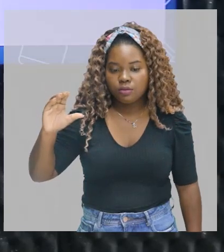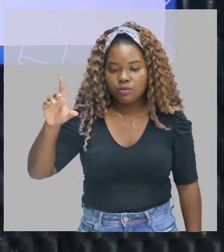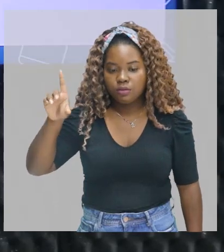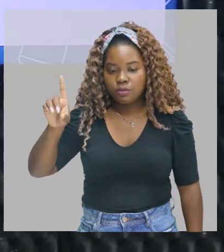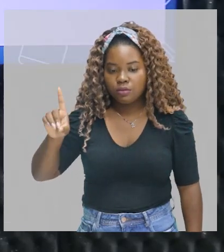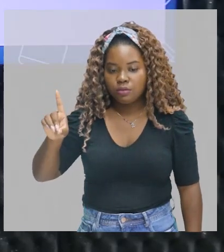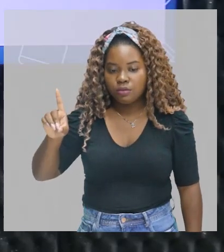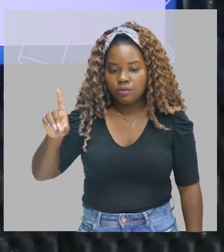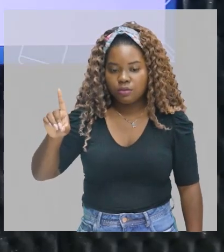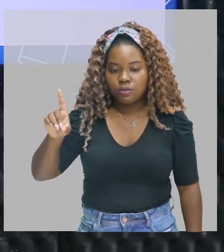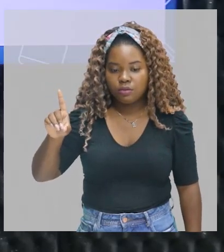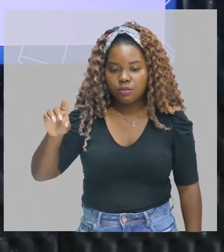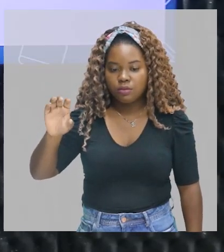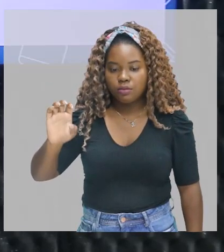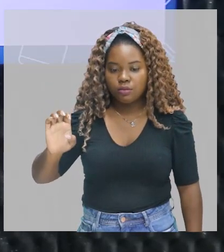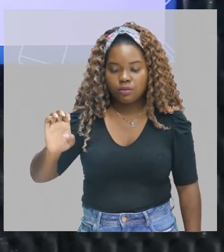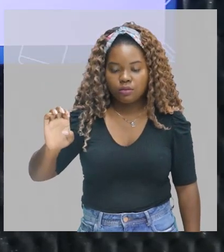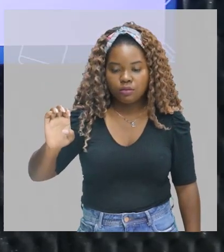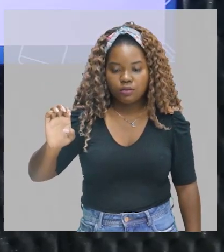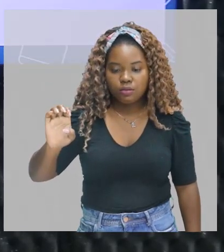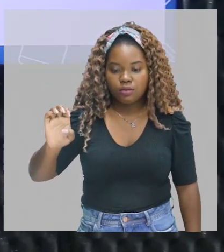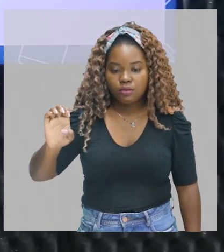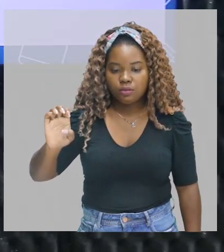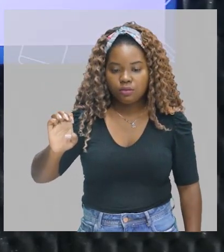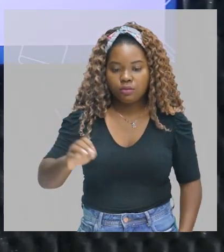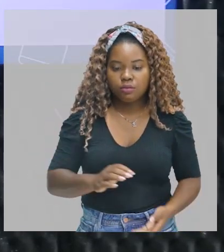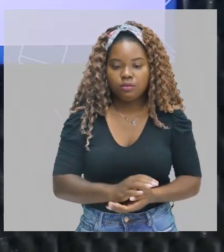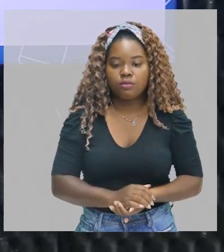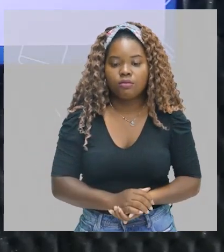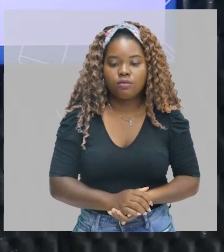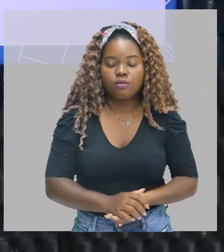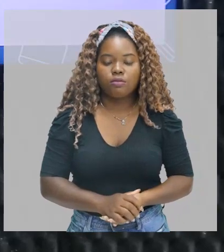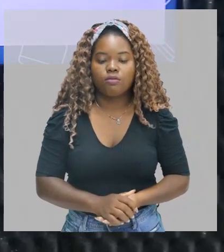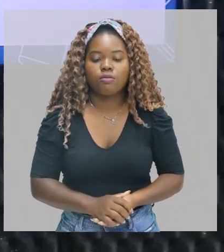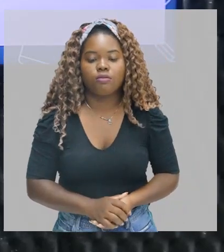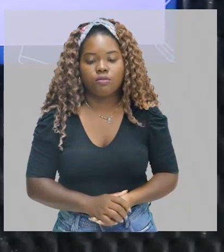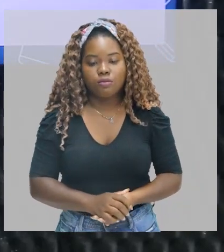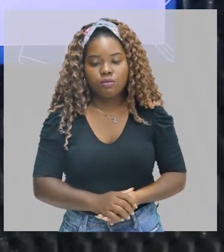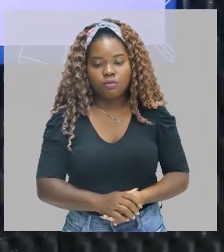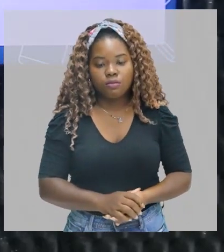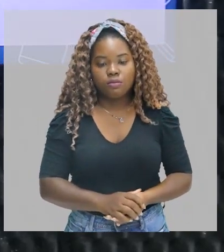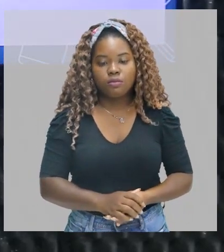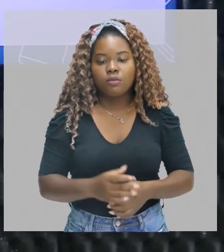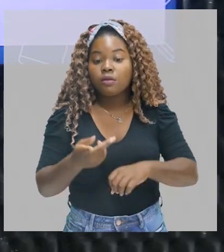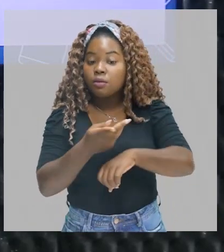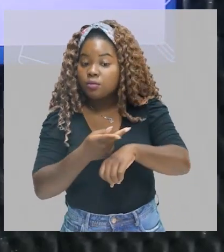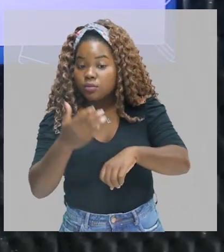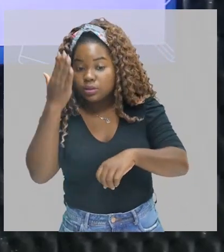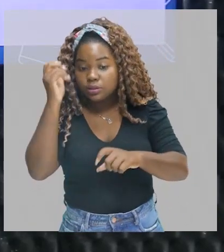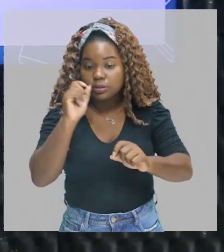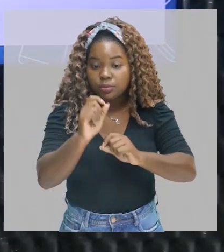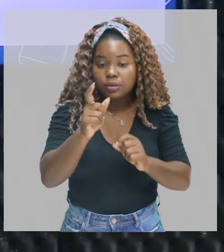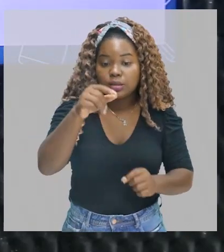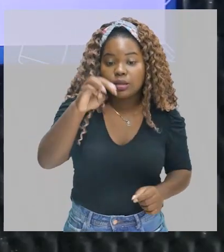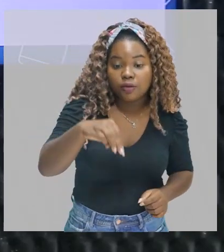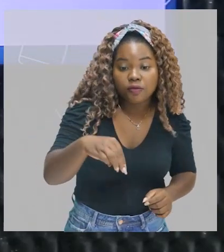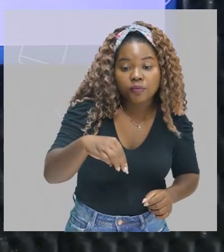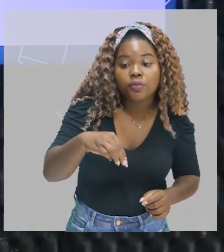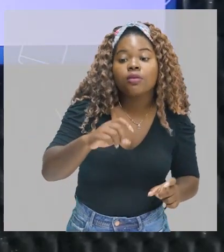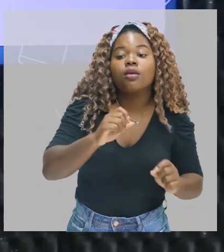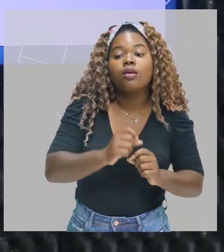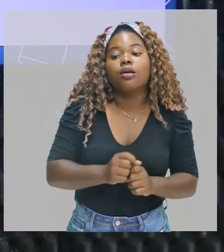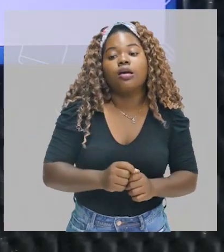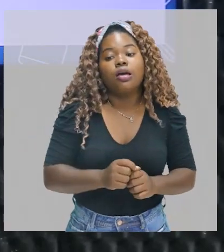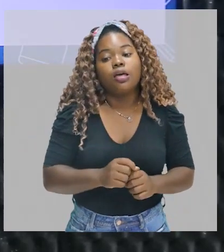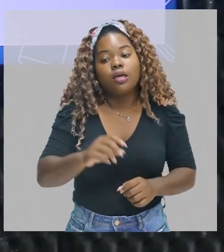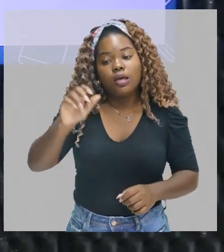regional, regional e indianista, indianista e urbano. Dica. Procure saber quem foi José de Alencar.